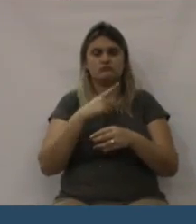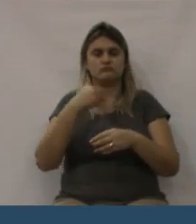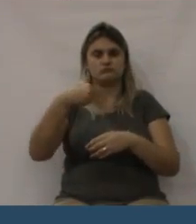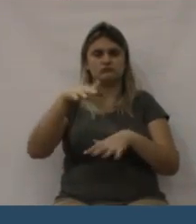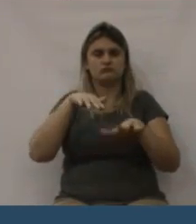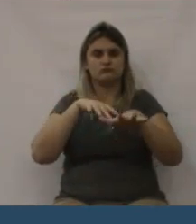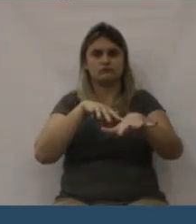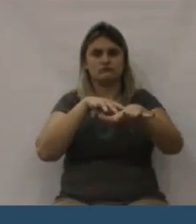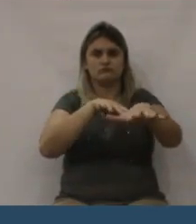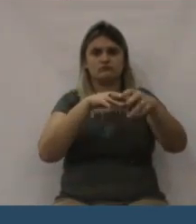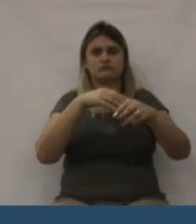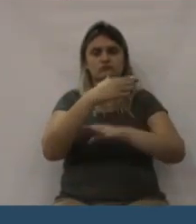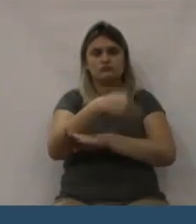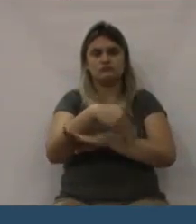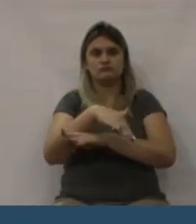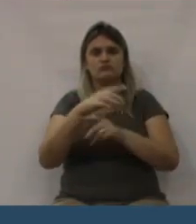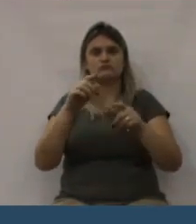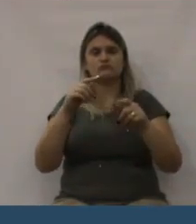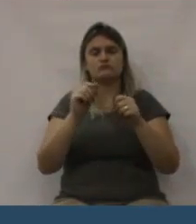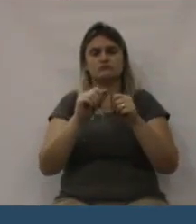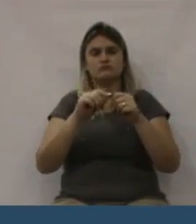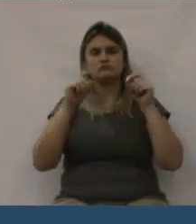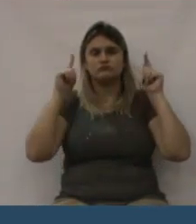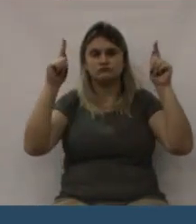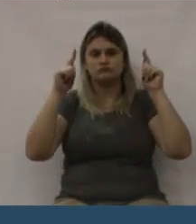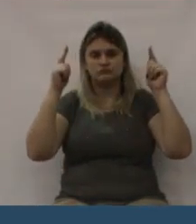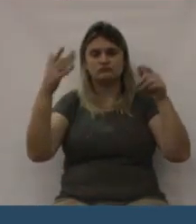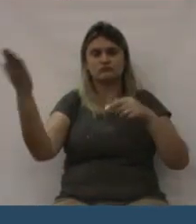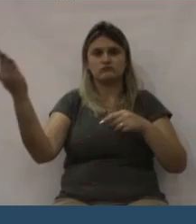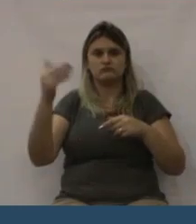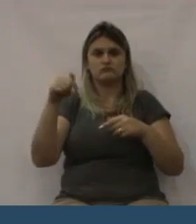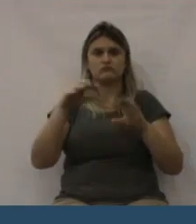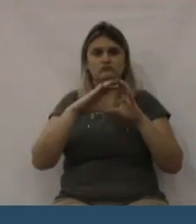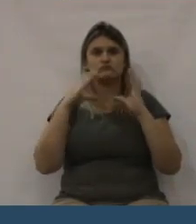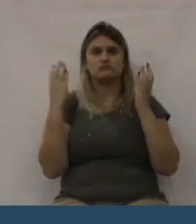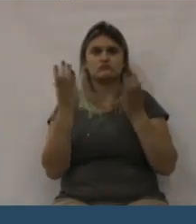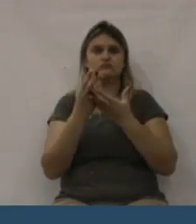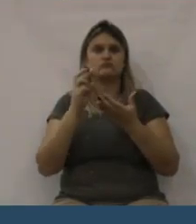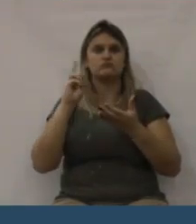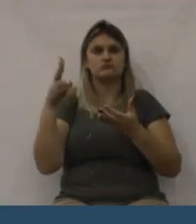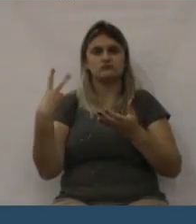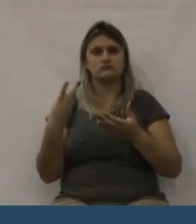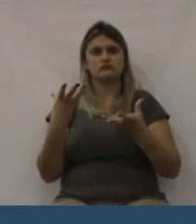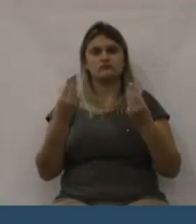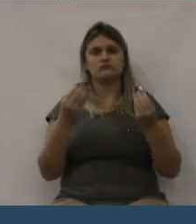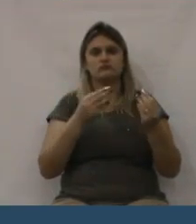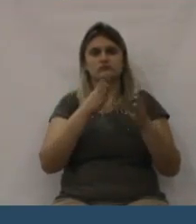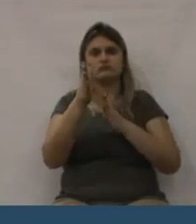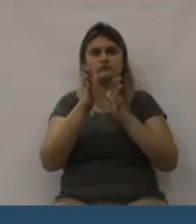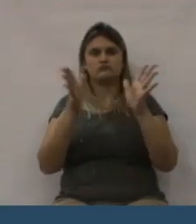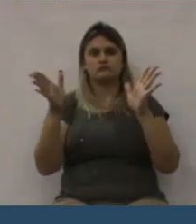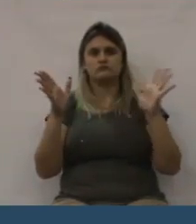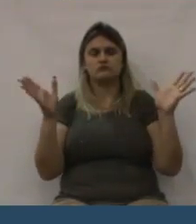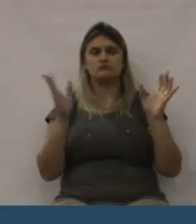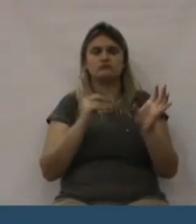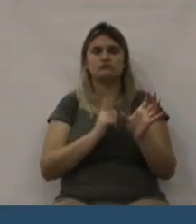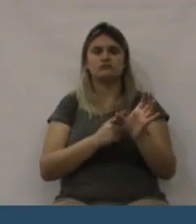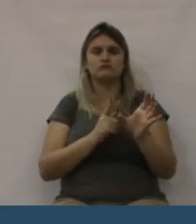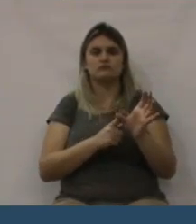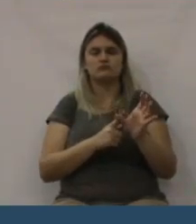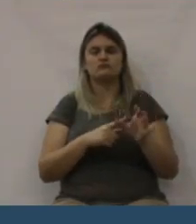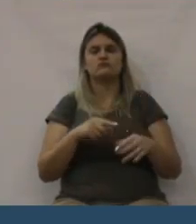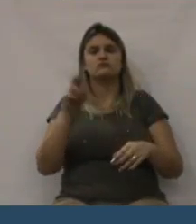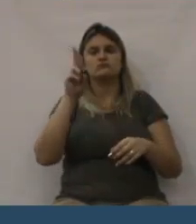o CONSEG é o Conselho de Segurança, qual eu fiz um requerimento aqui na Câmara de Vereadores, solicitando para ativar esse